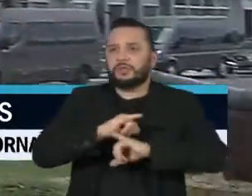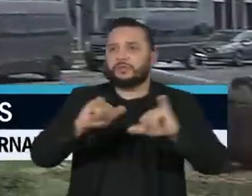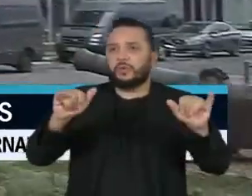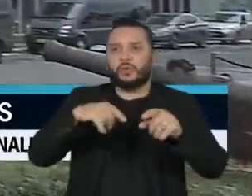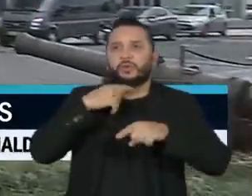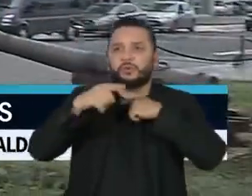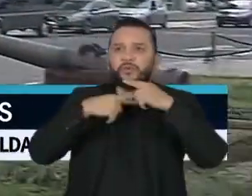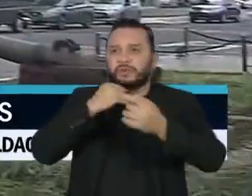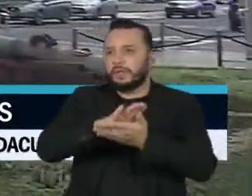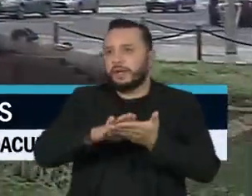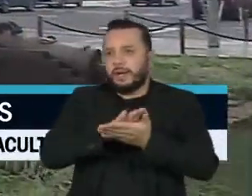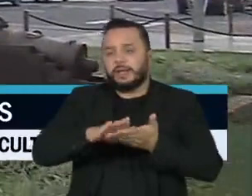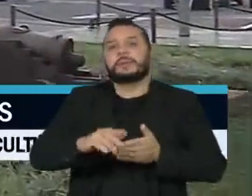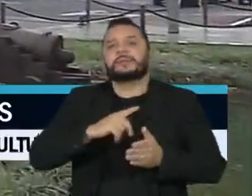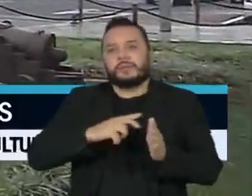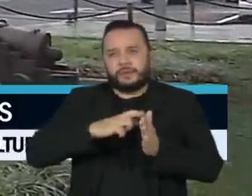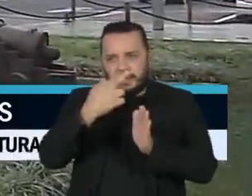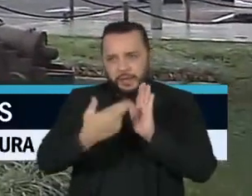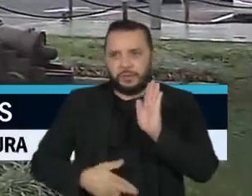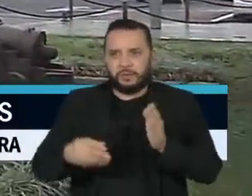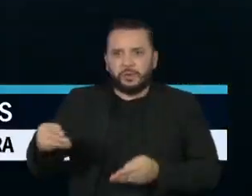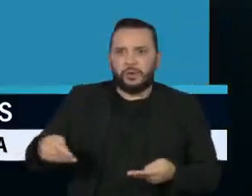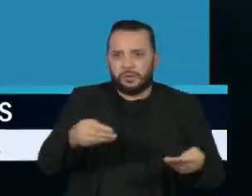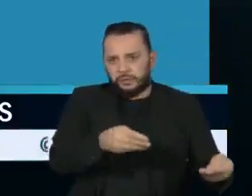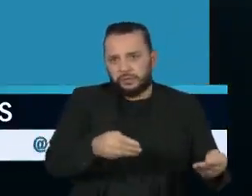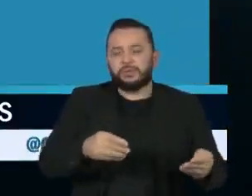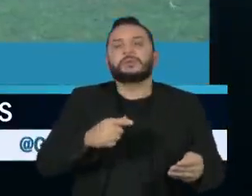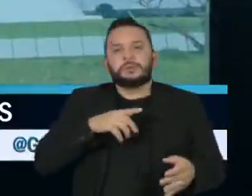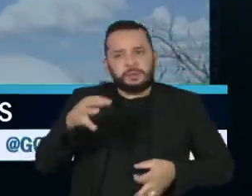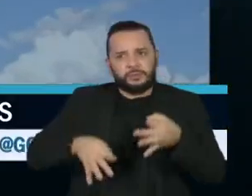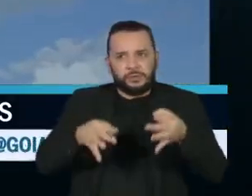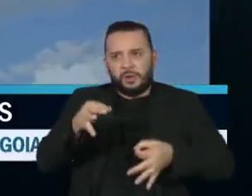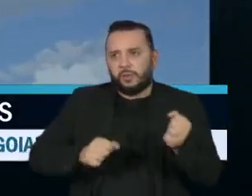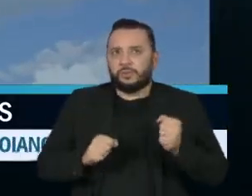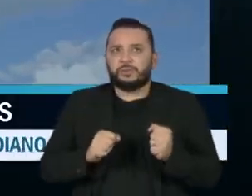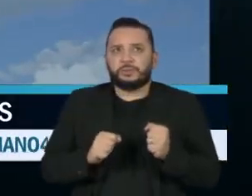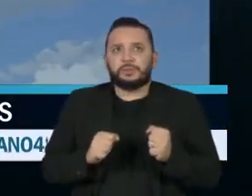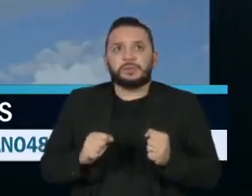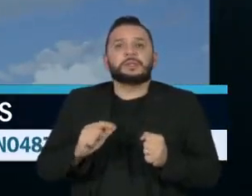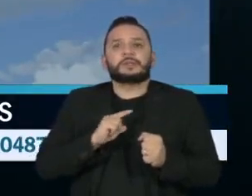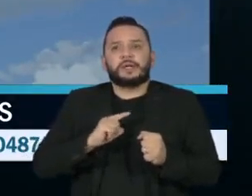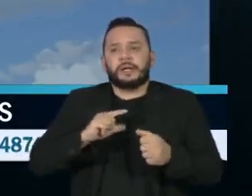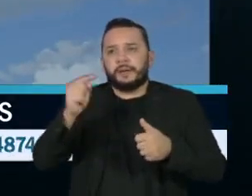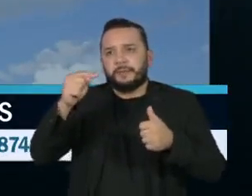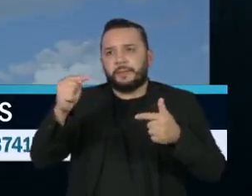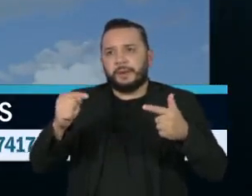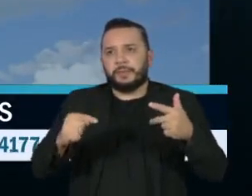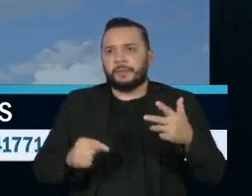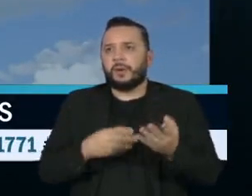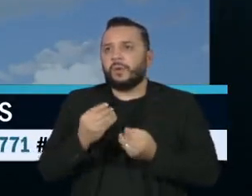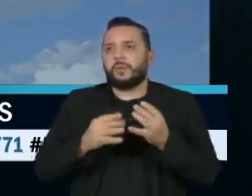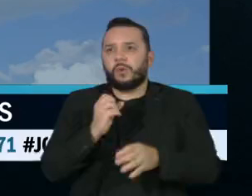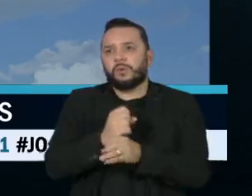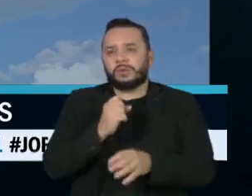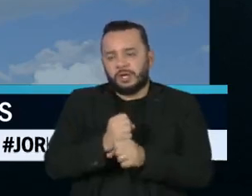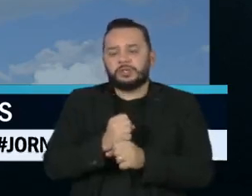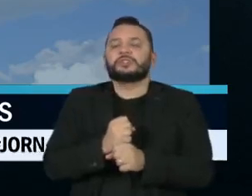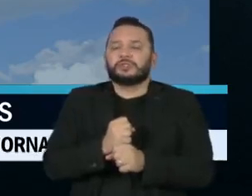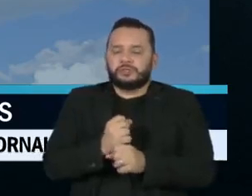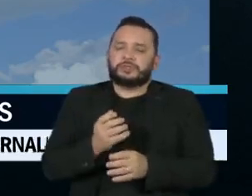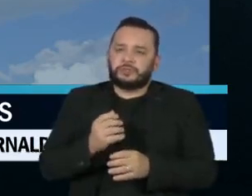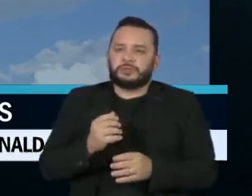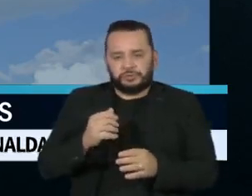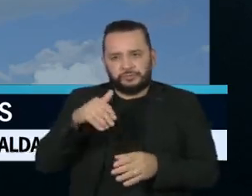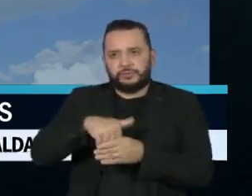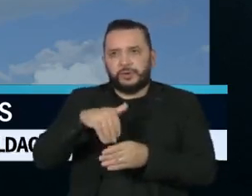mas elas foram apresentadas no relatório do próprio tribunal. E questionam vários pontos da totalização dos votos, a duplicidade